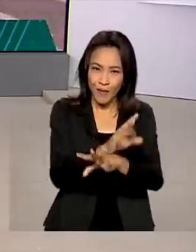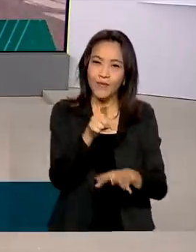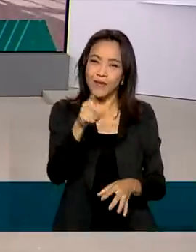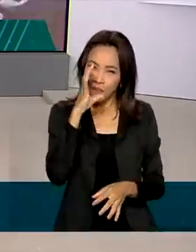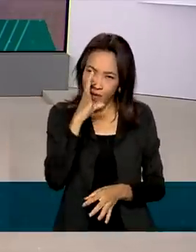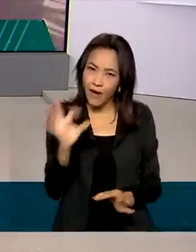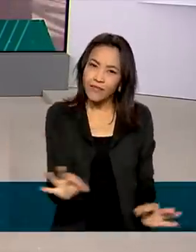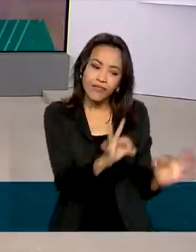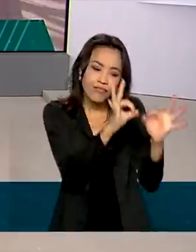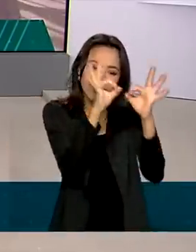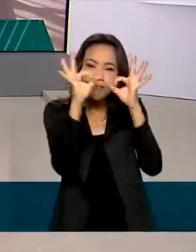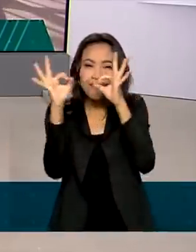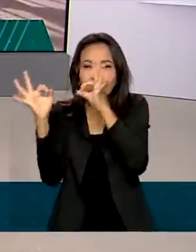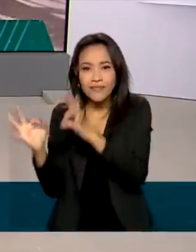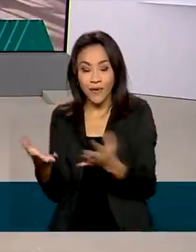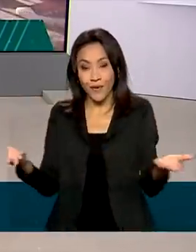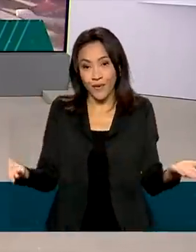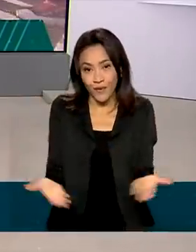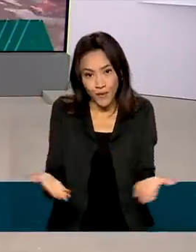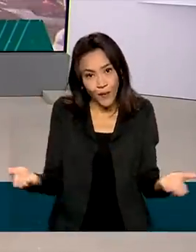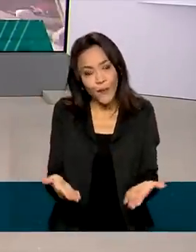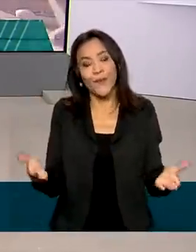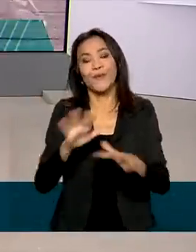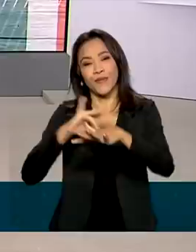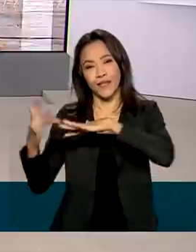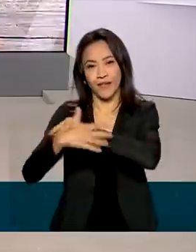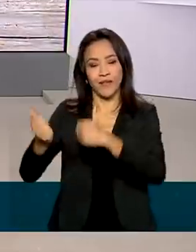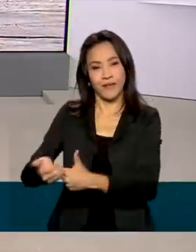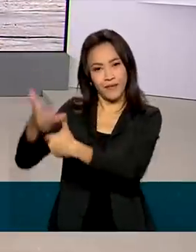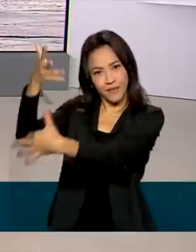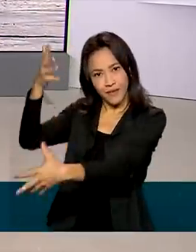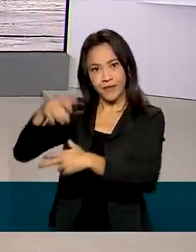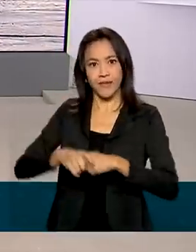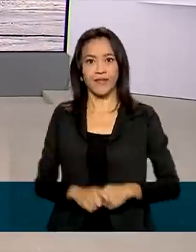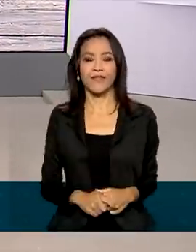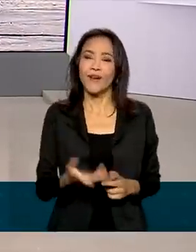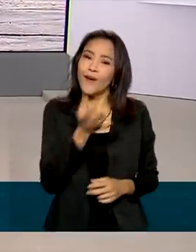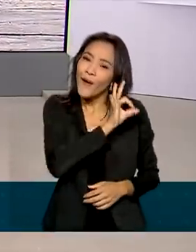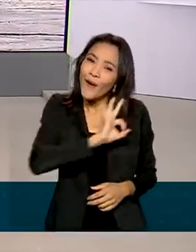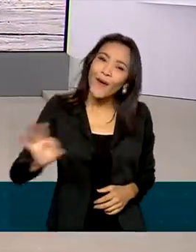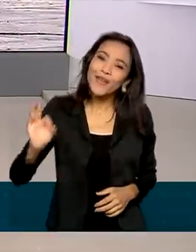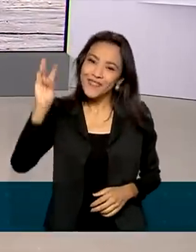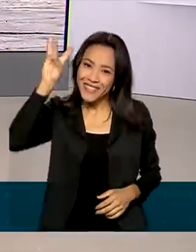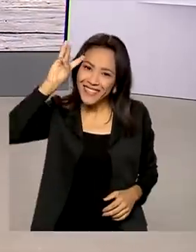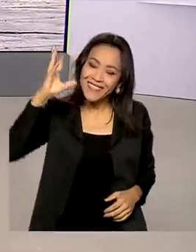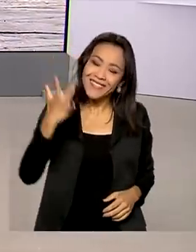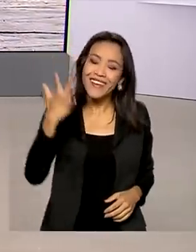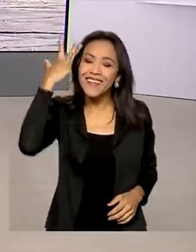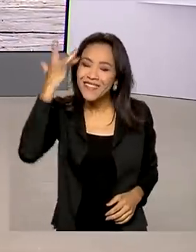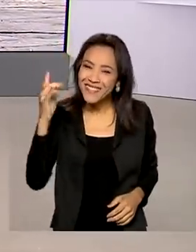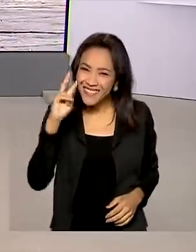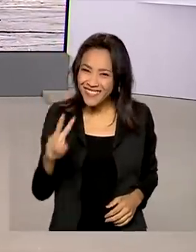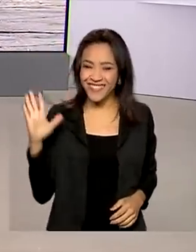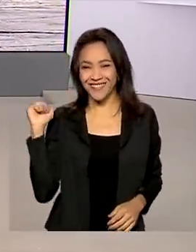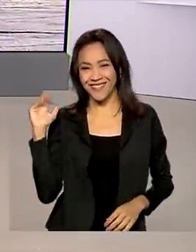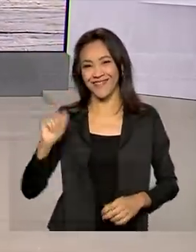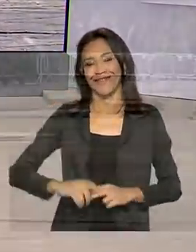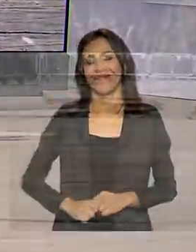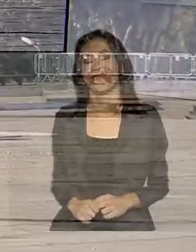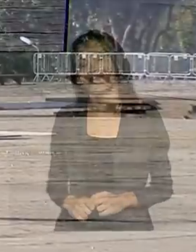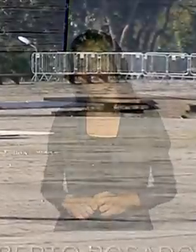Você pode rever as reportagens de hoje nas nossas redes sociais. Uma ótima terça-feira para você. A gente se vê amanhã, hein? Até lá.